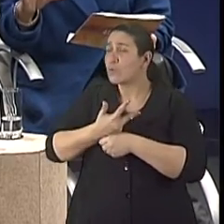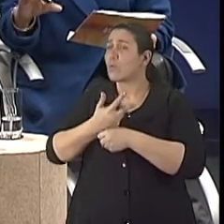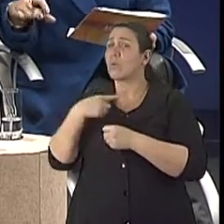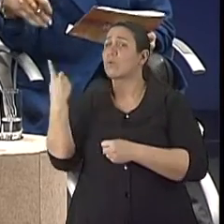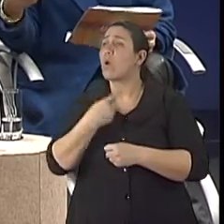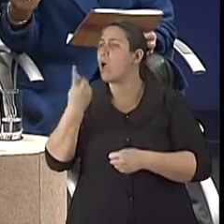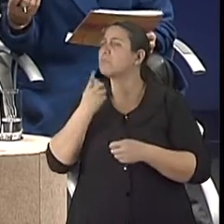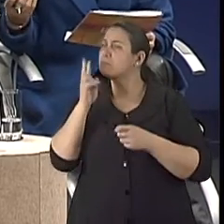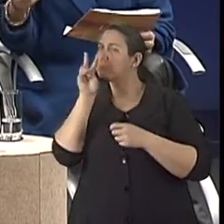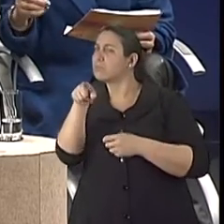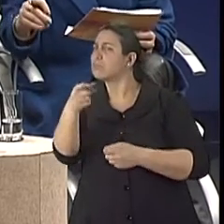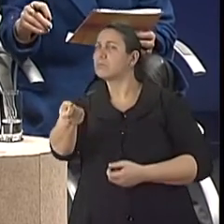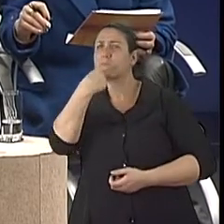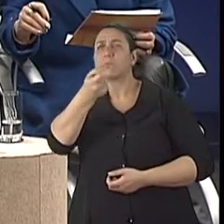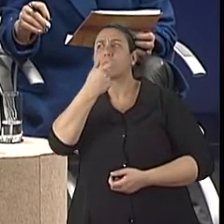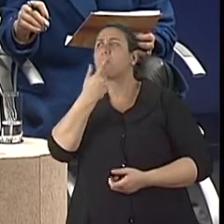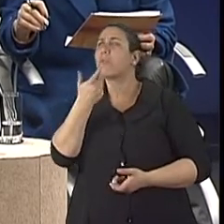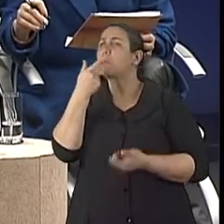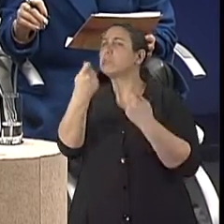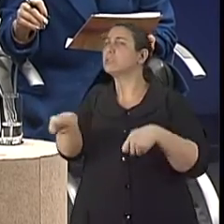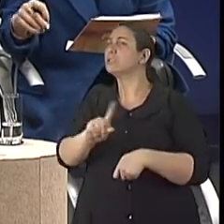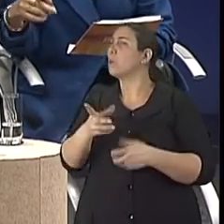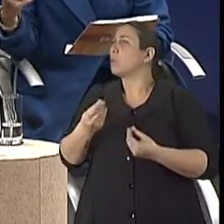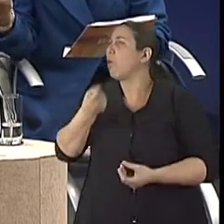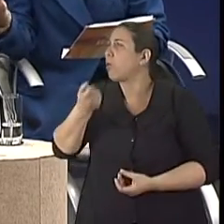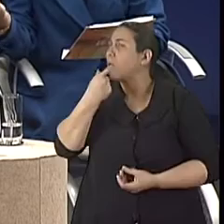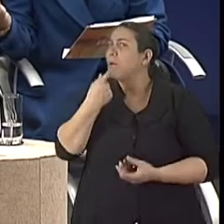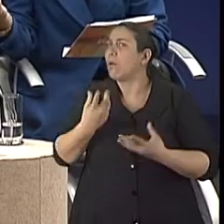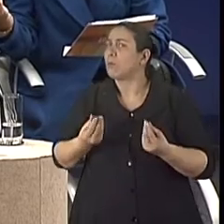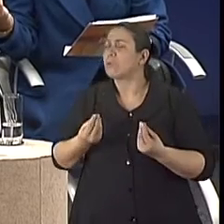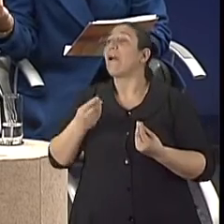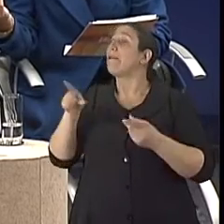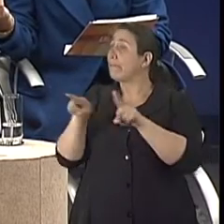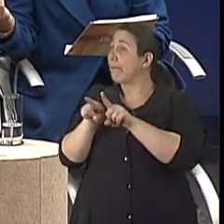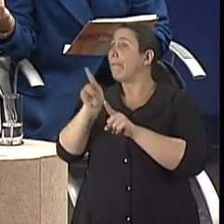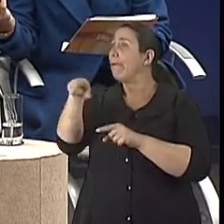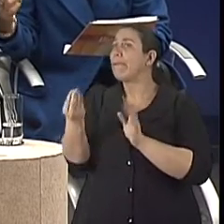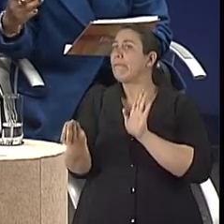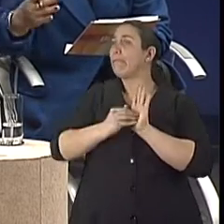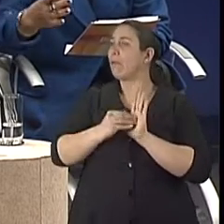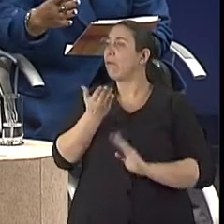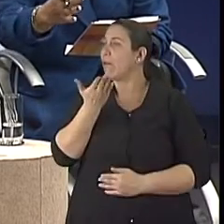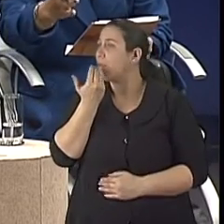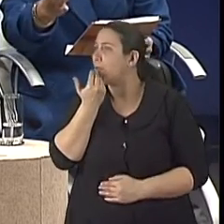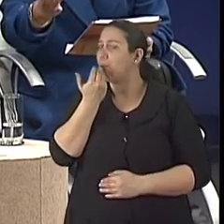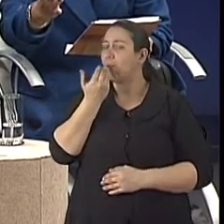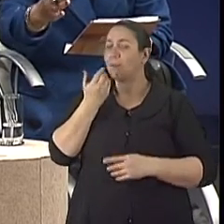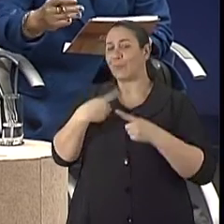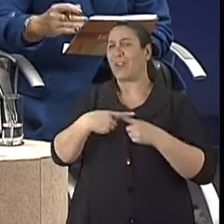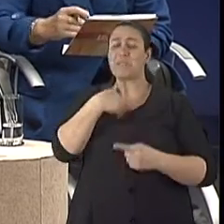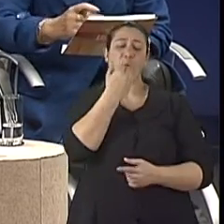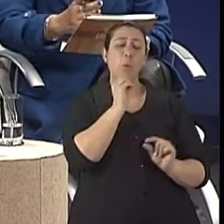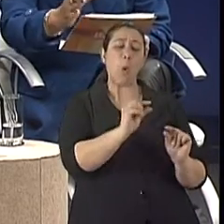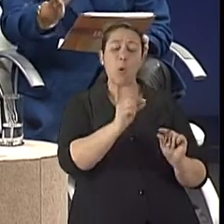observação, vê que eles tomam mais medicação do que precisariam. Desde complementos alimentares. Se a gente pegar, dá um programa inteiro, né?